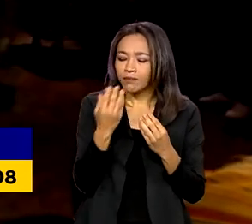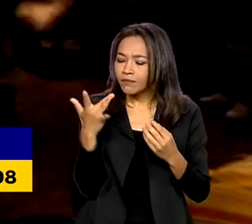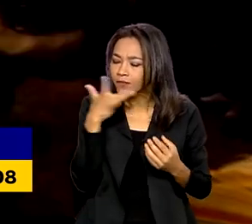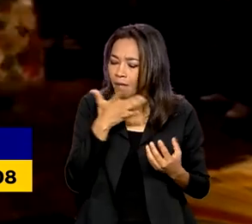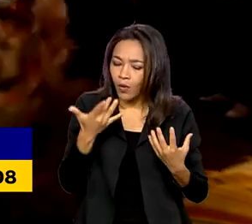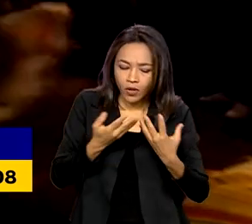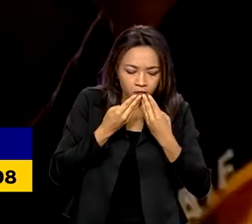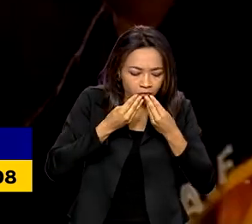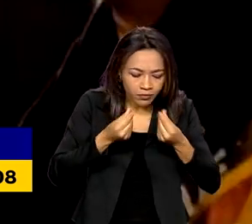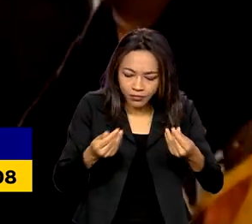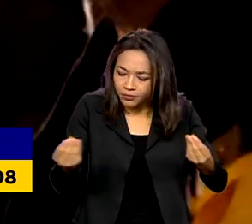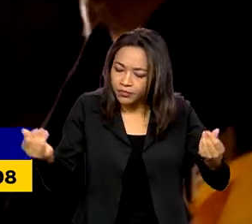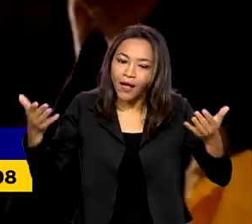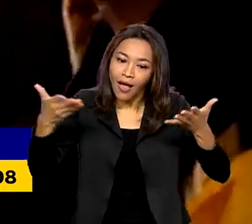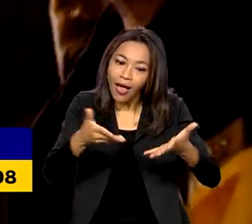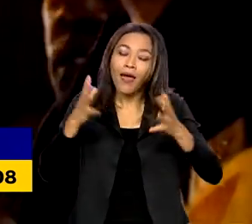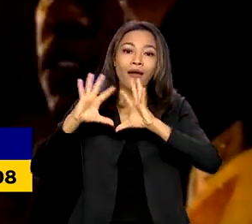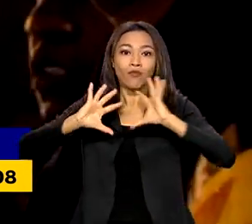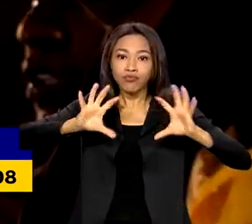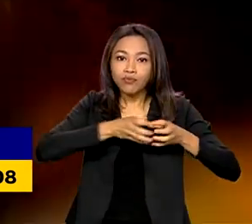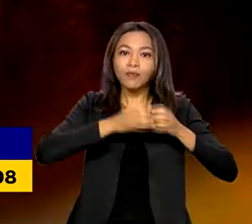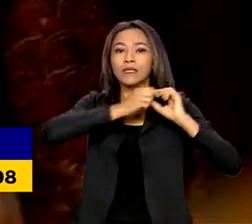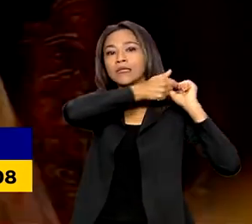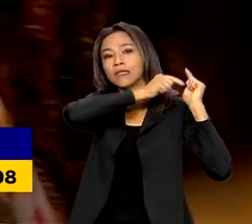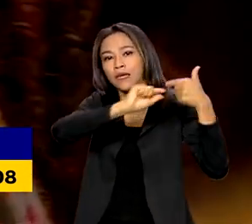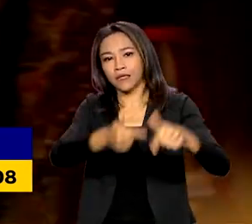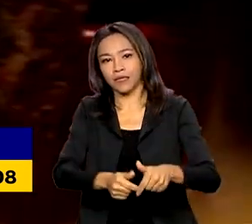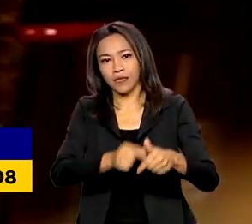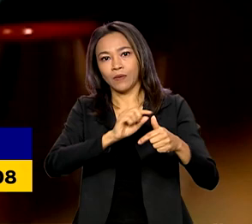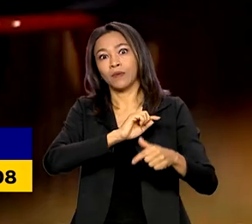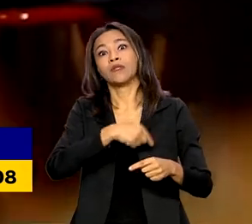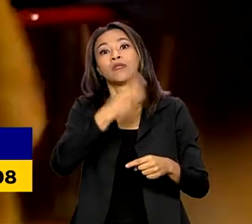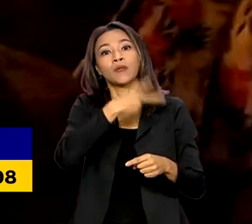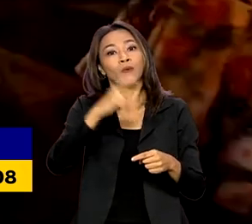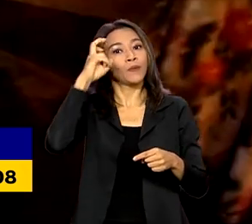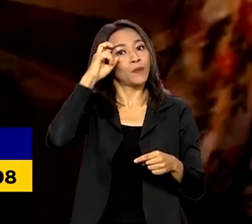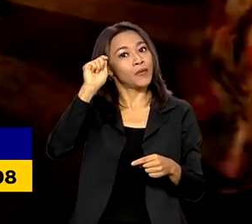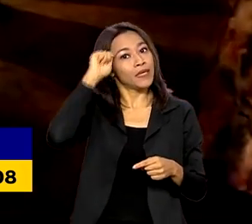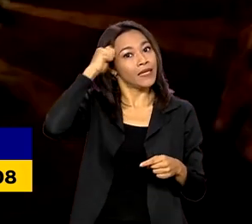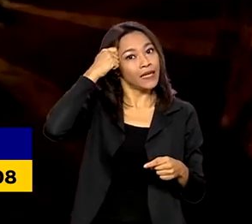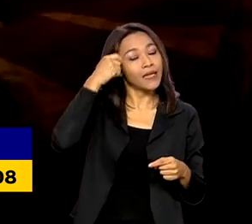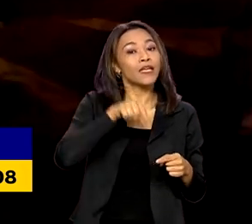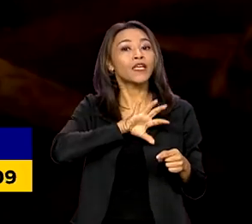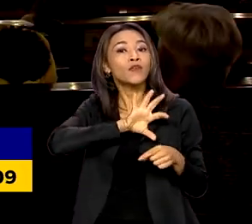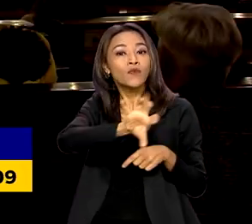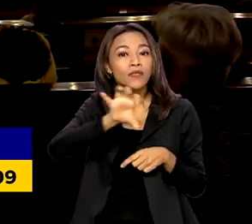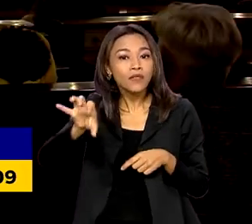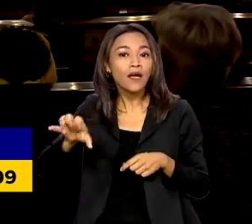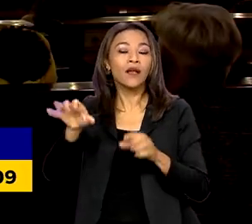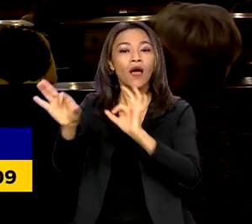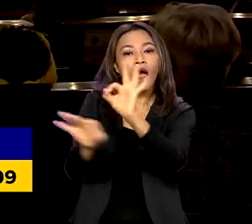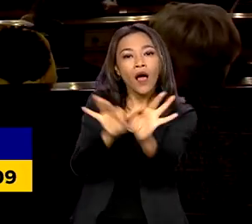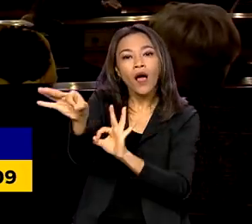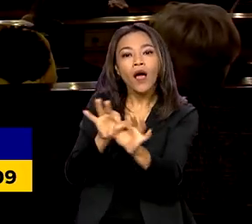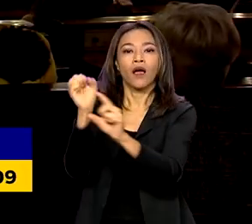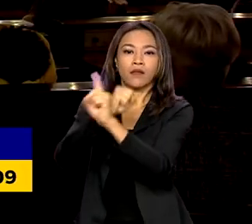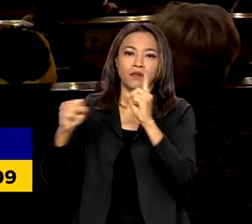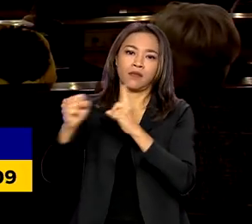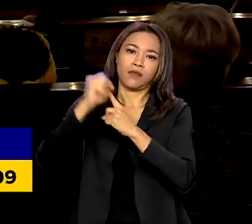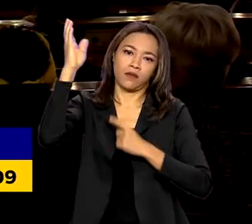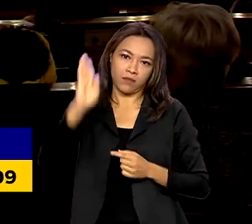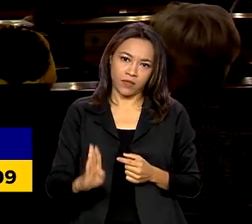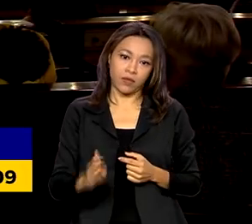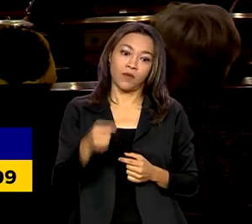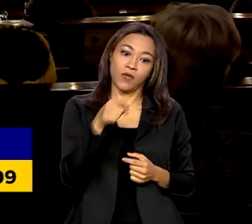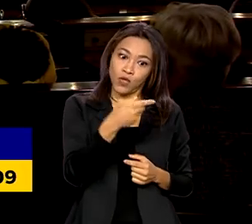são costumes e tradições da população negra que influenciaram na formação da nossa sociedade. E o novo governo